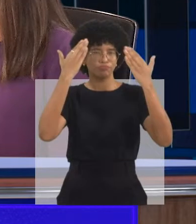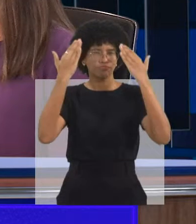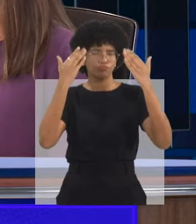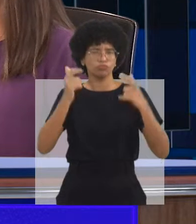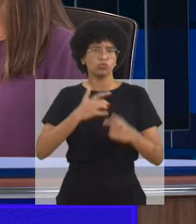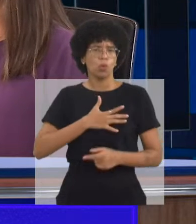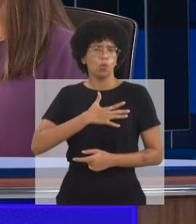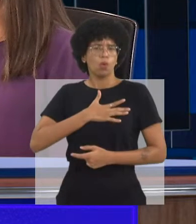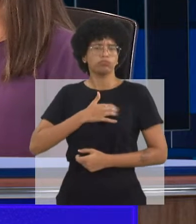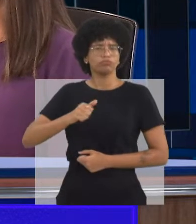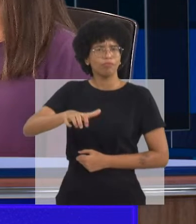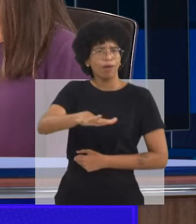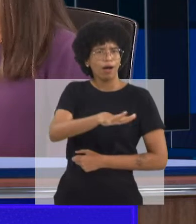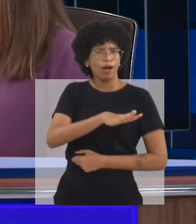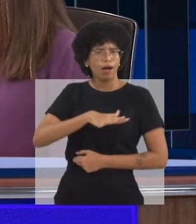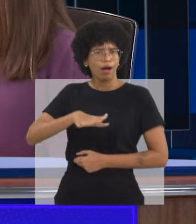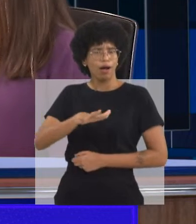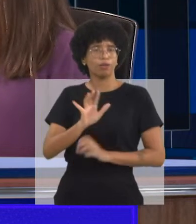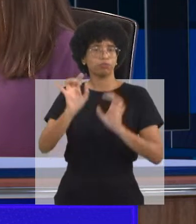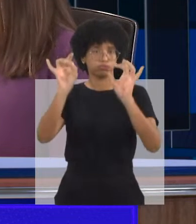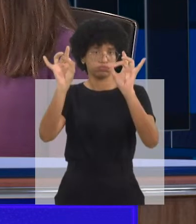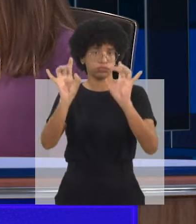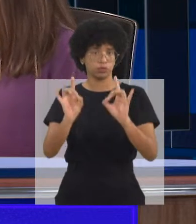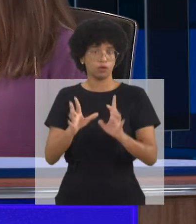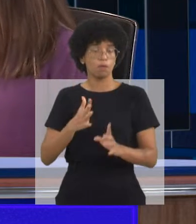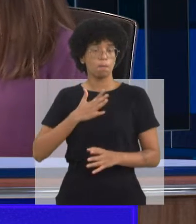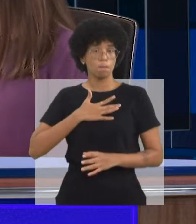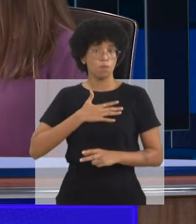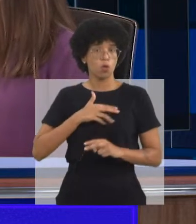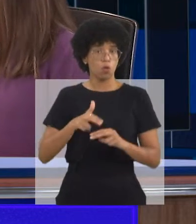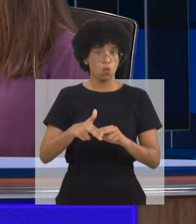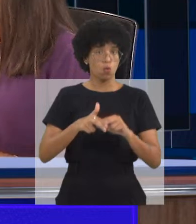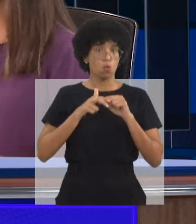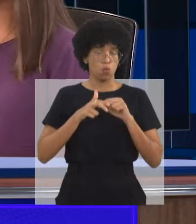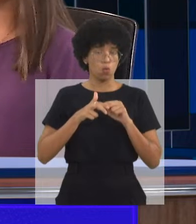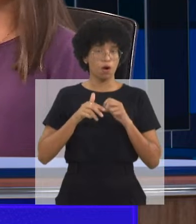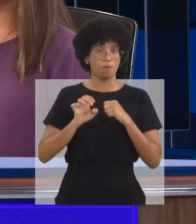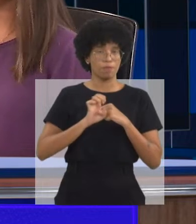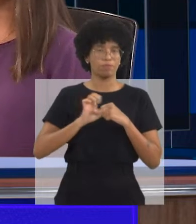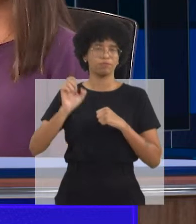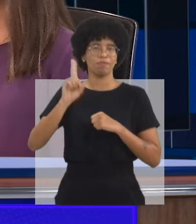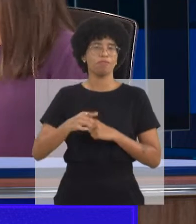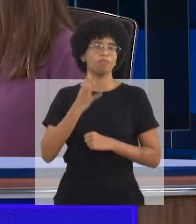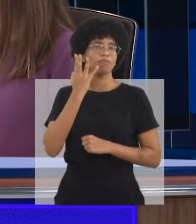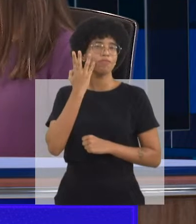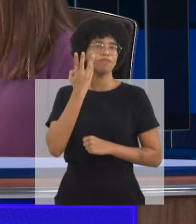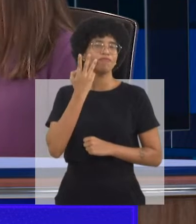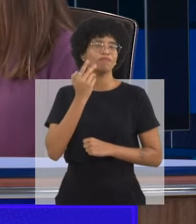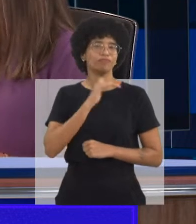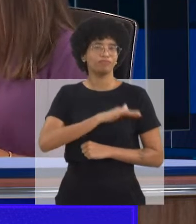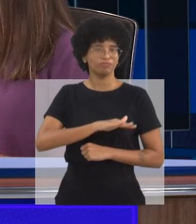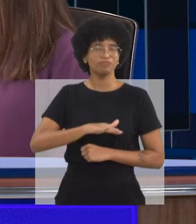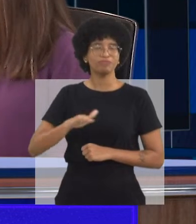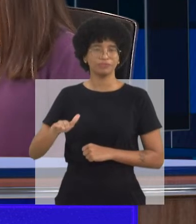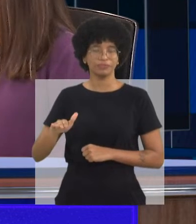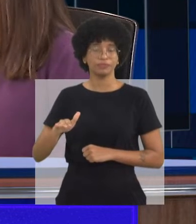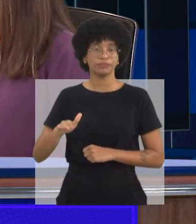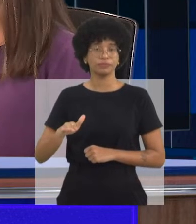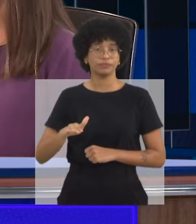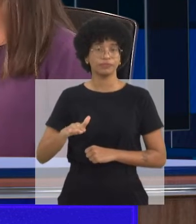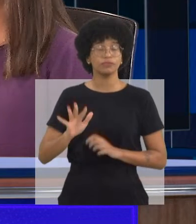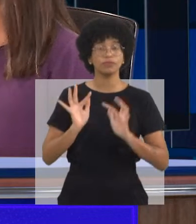trabalhamos desde o neonato ao idoso. Somos áreas,